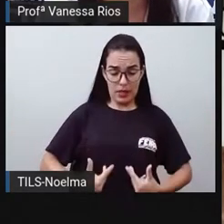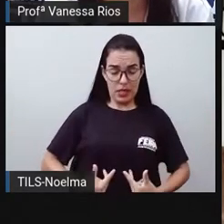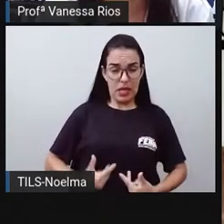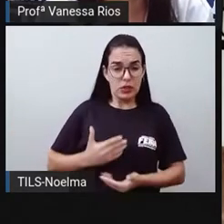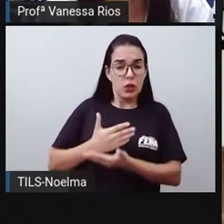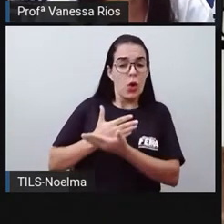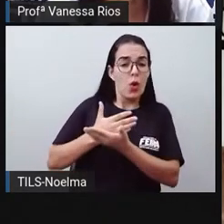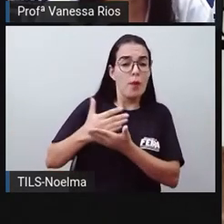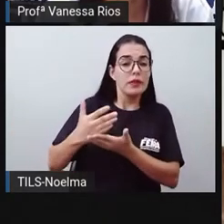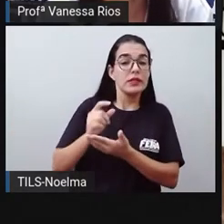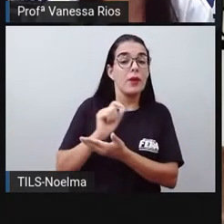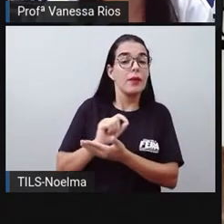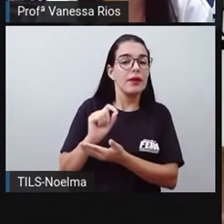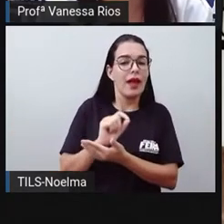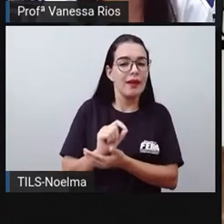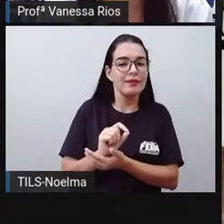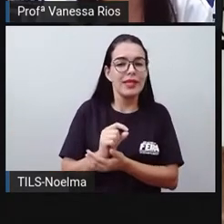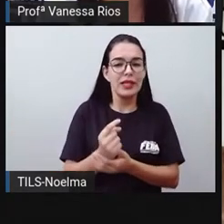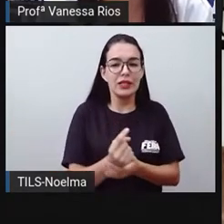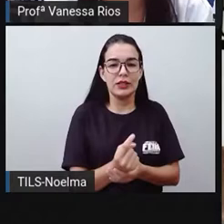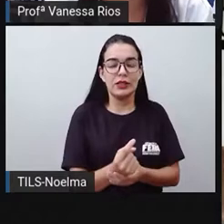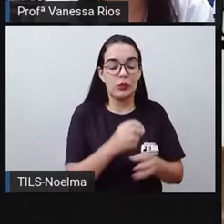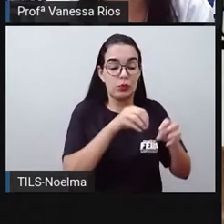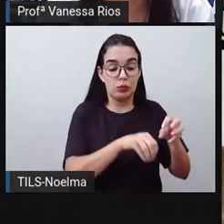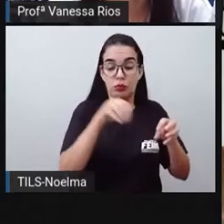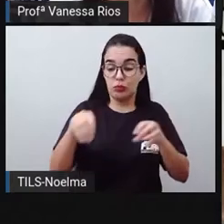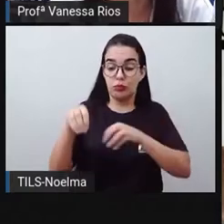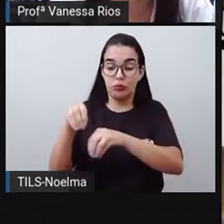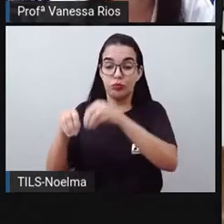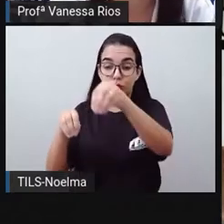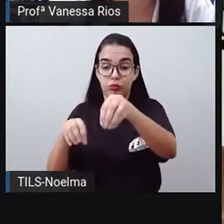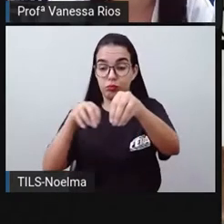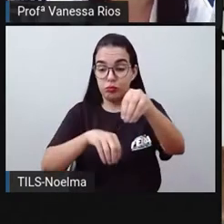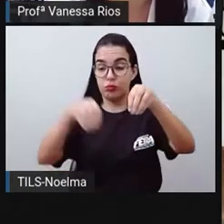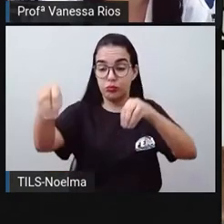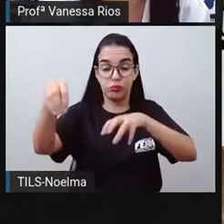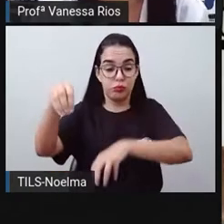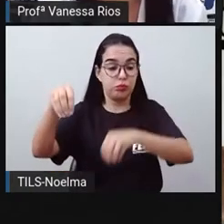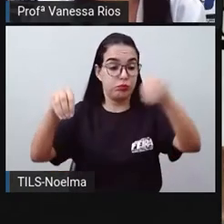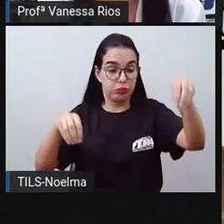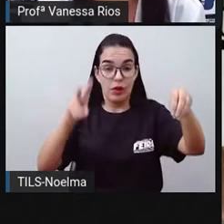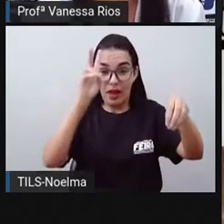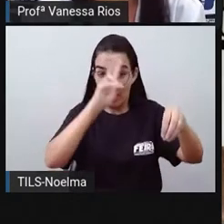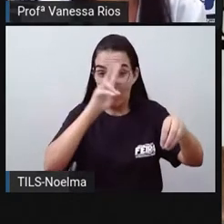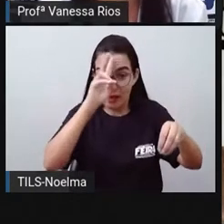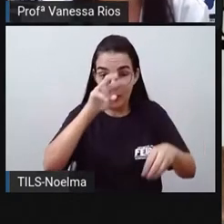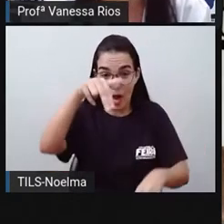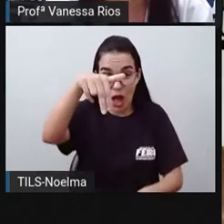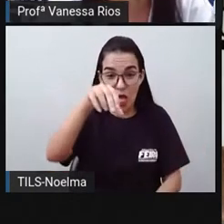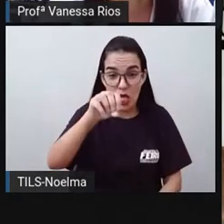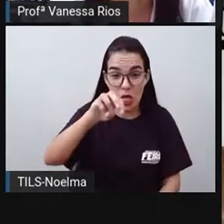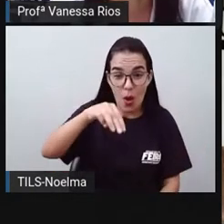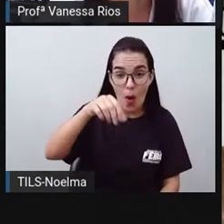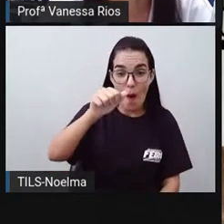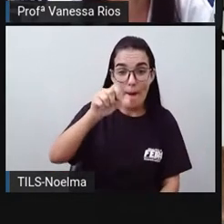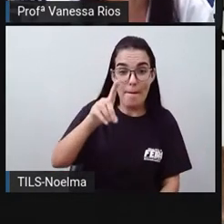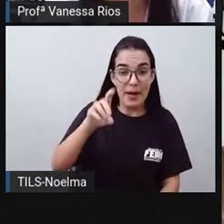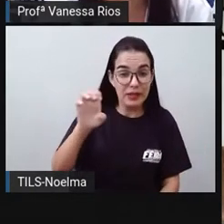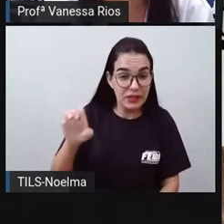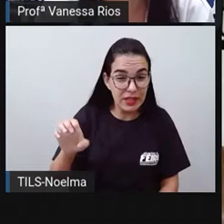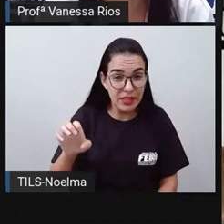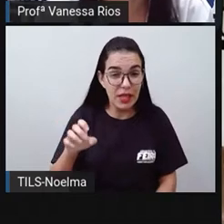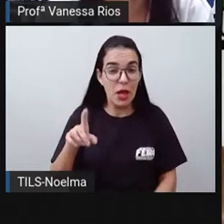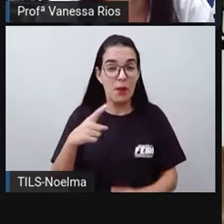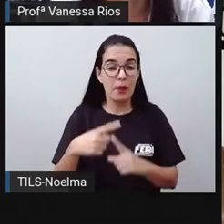nômade, não é? Dentro do processo do nomadismo, onde necessitava aí se locomover por